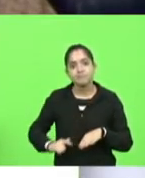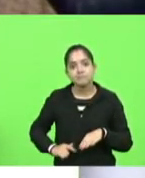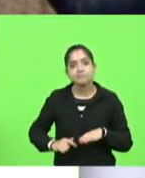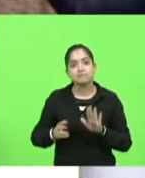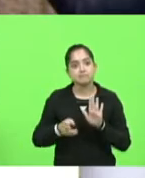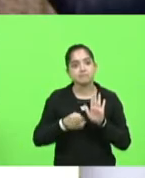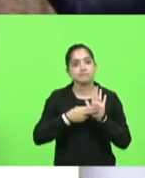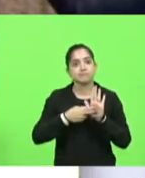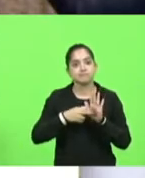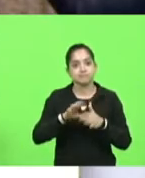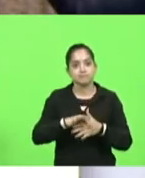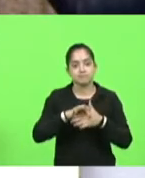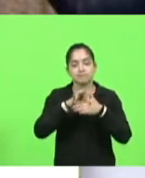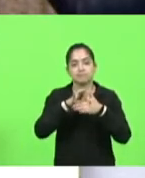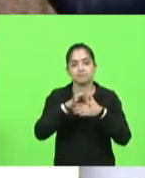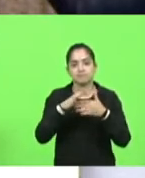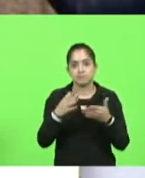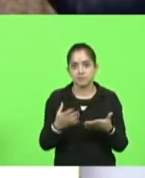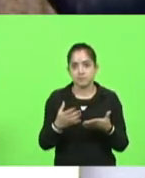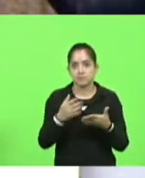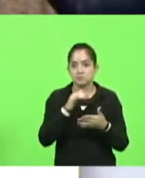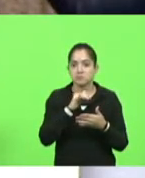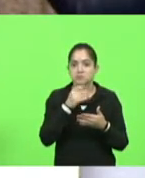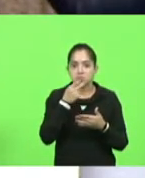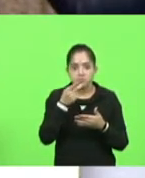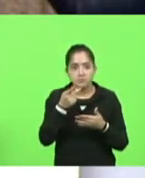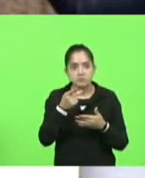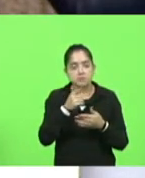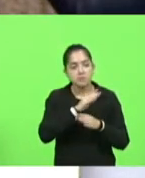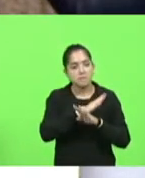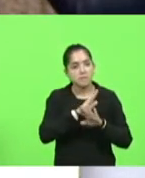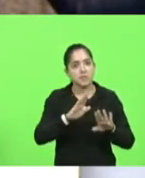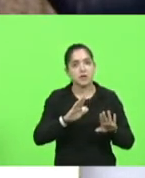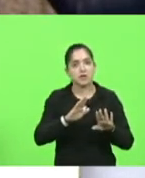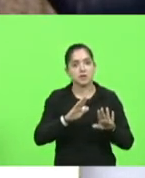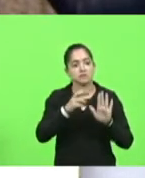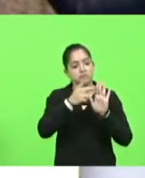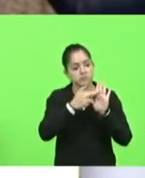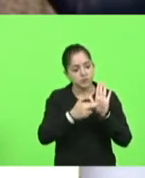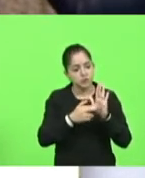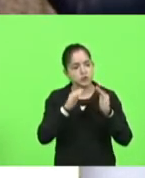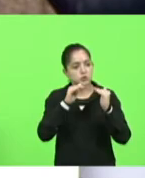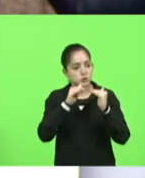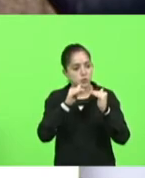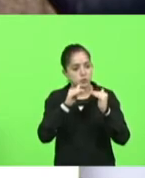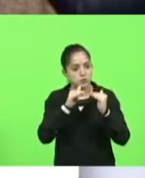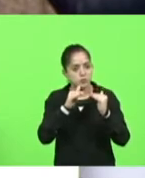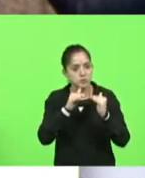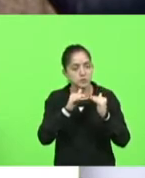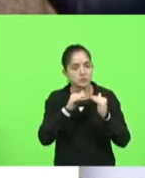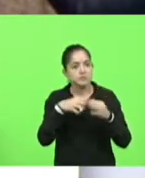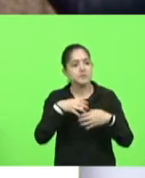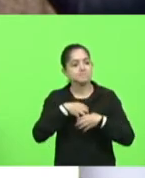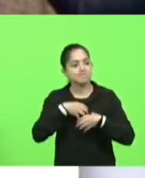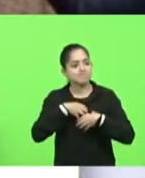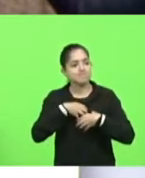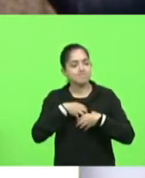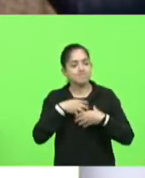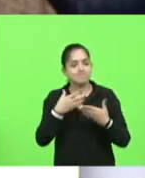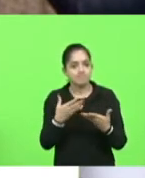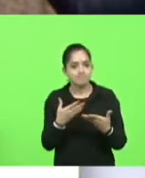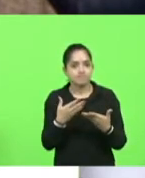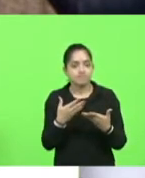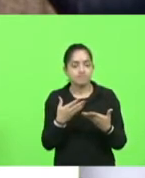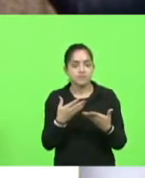liderança nesse processo e dizer não para vamos ter medidas coerentes vamos tentar ser sensíveis com o setor